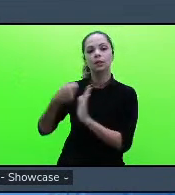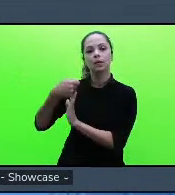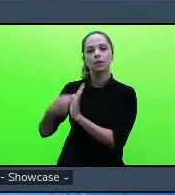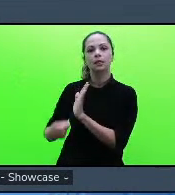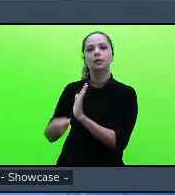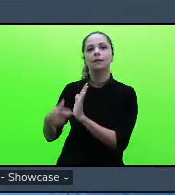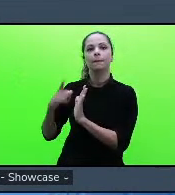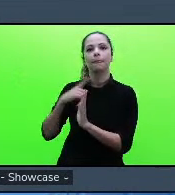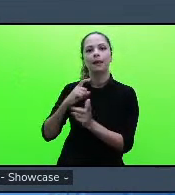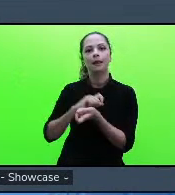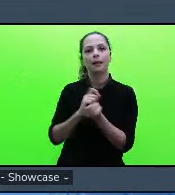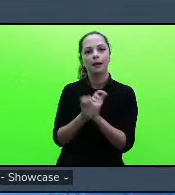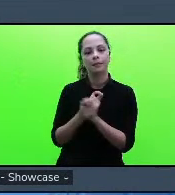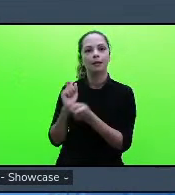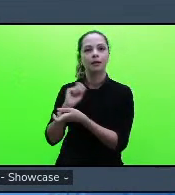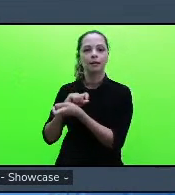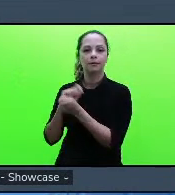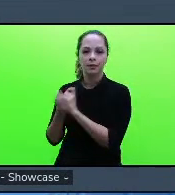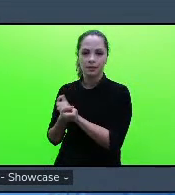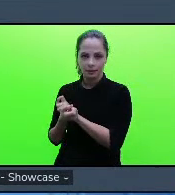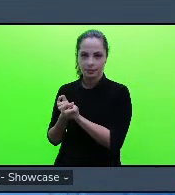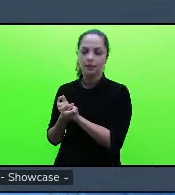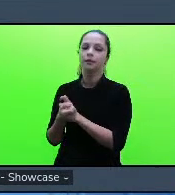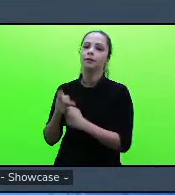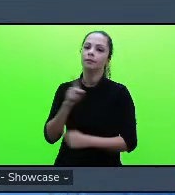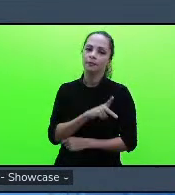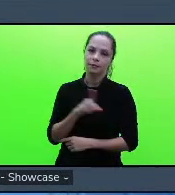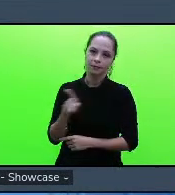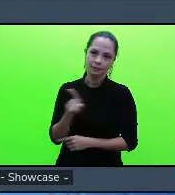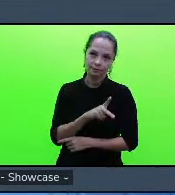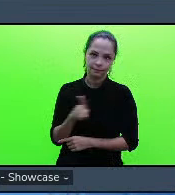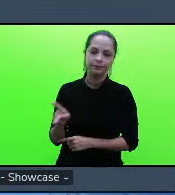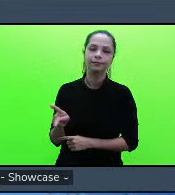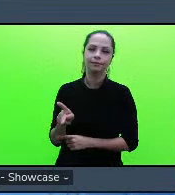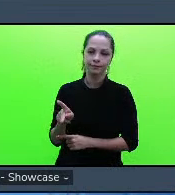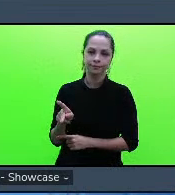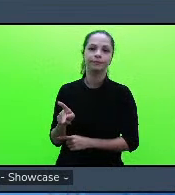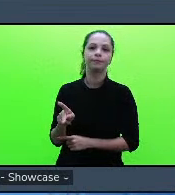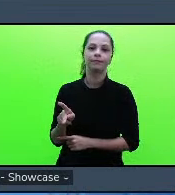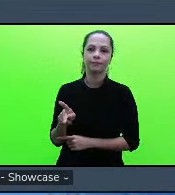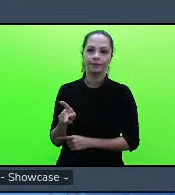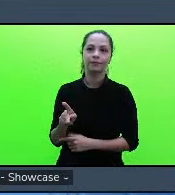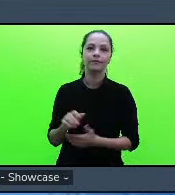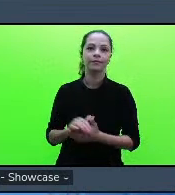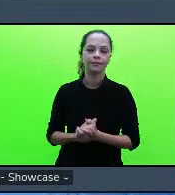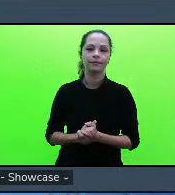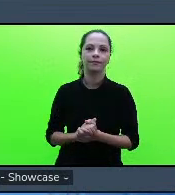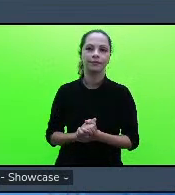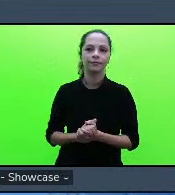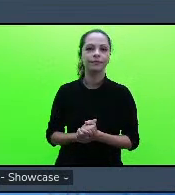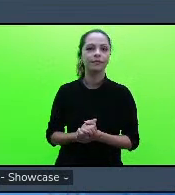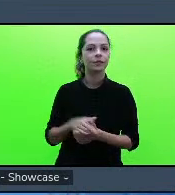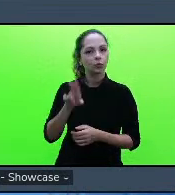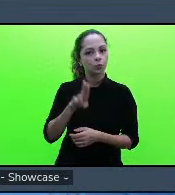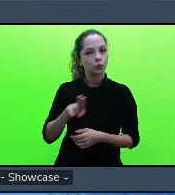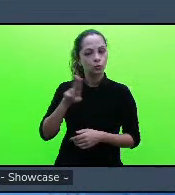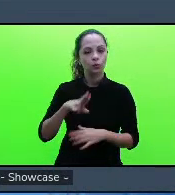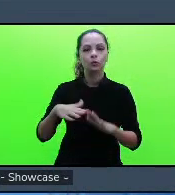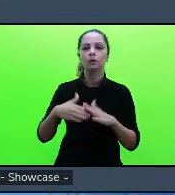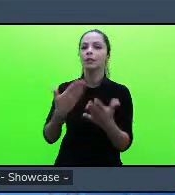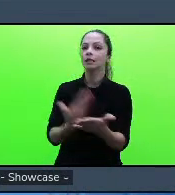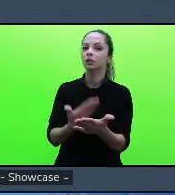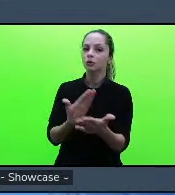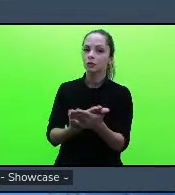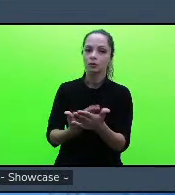adaptados né pelos professores eles foram usados nessa escola de educação infantil